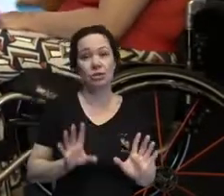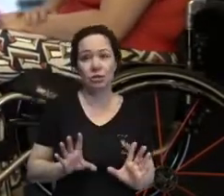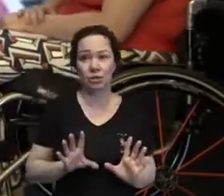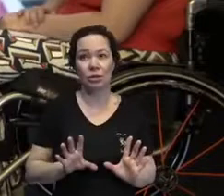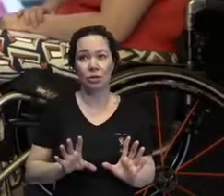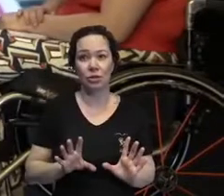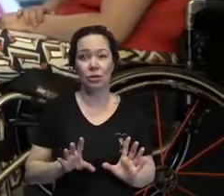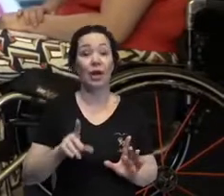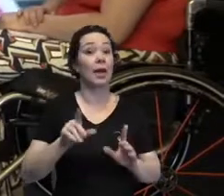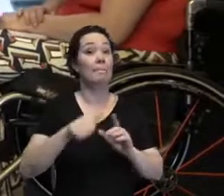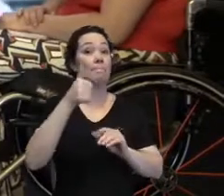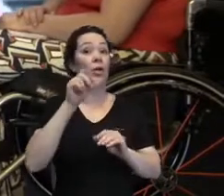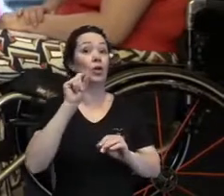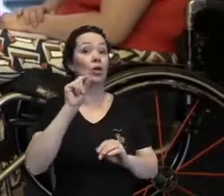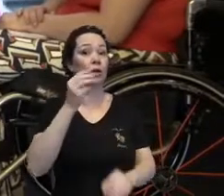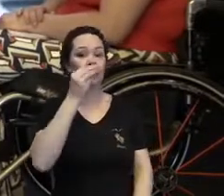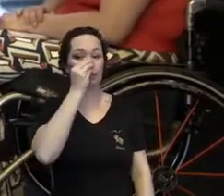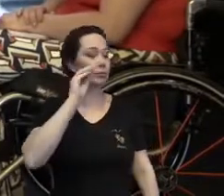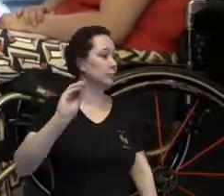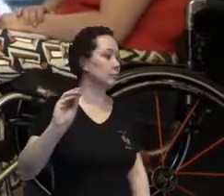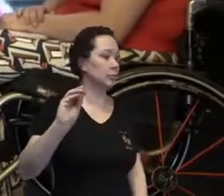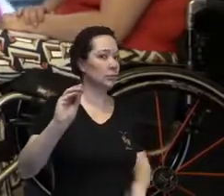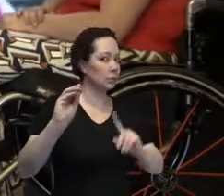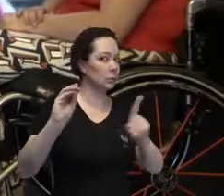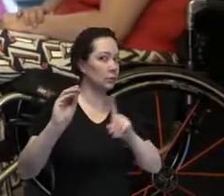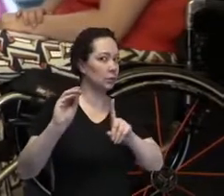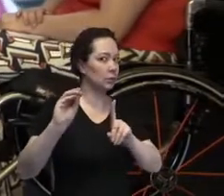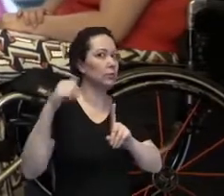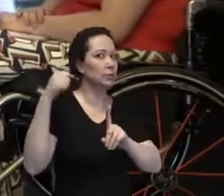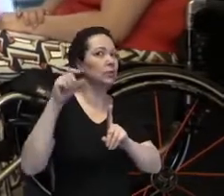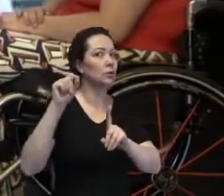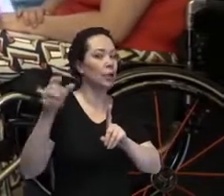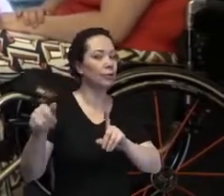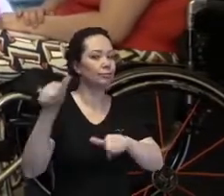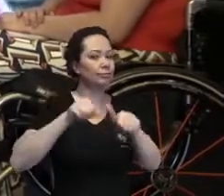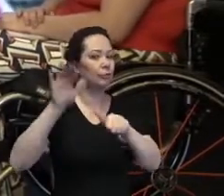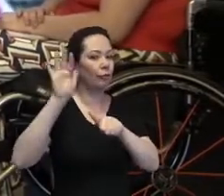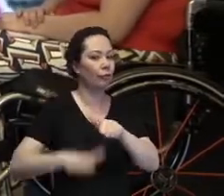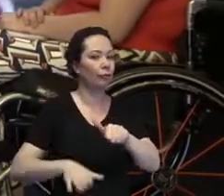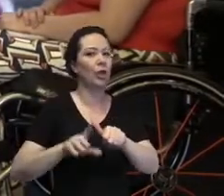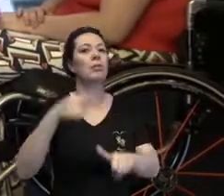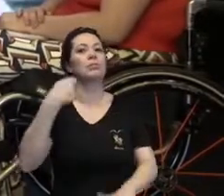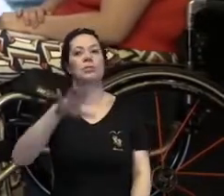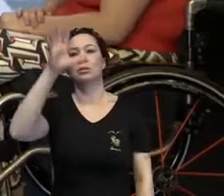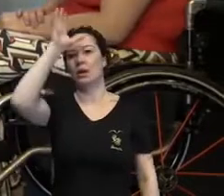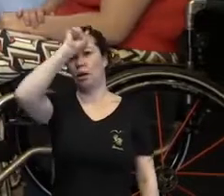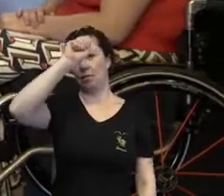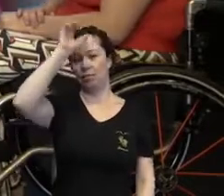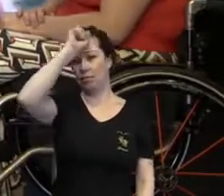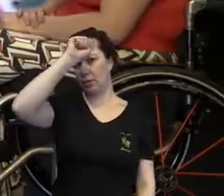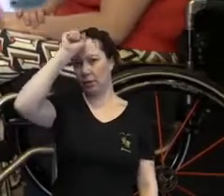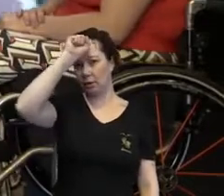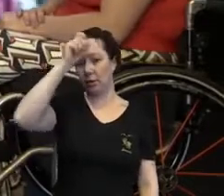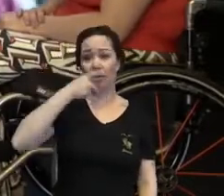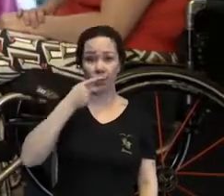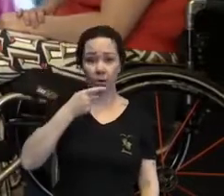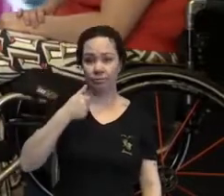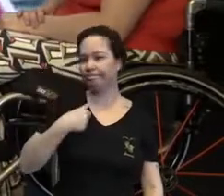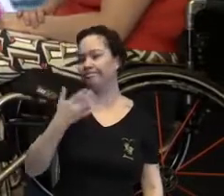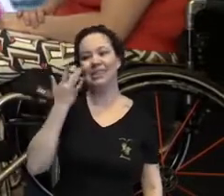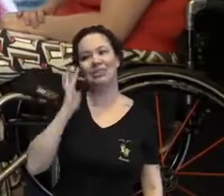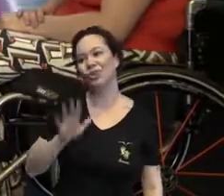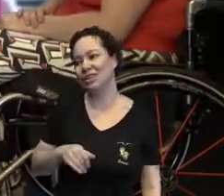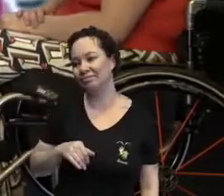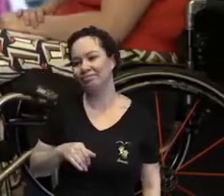Ignorar é desconhecer. Perfeito. E a gente só melhora se gente só falar eu não sei, eu não